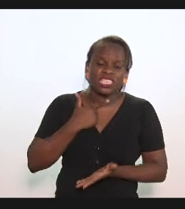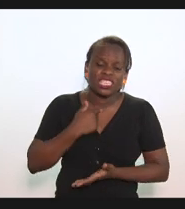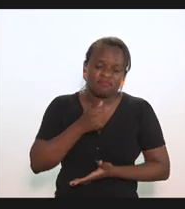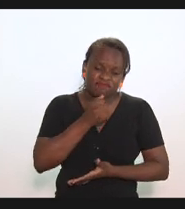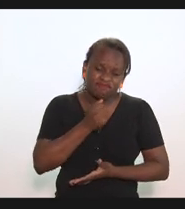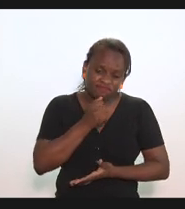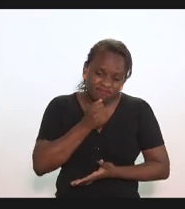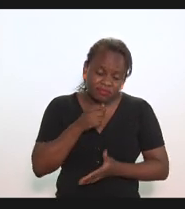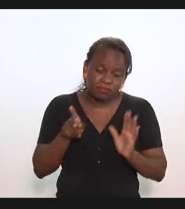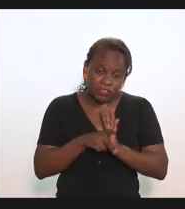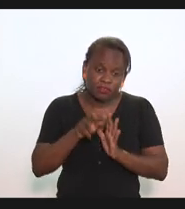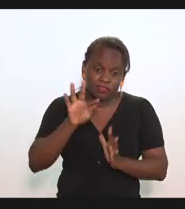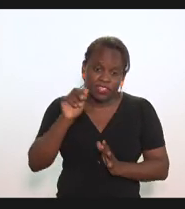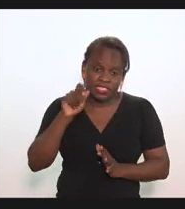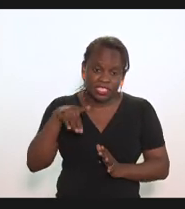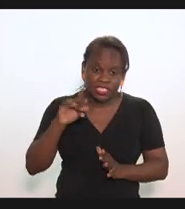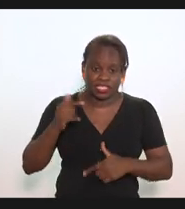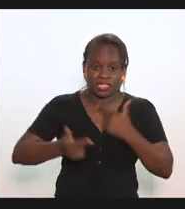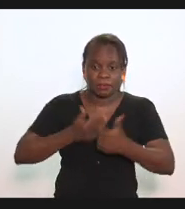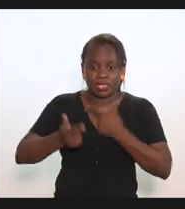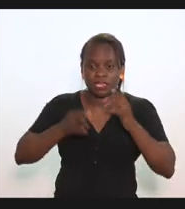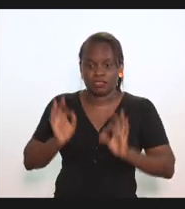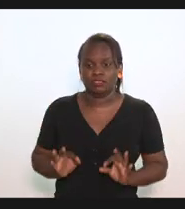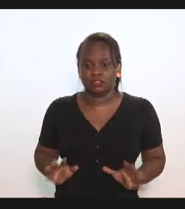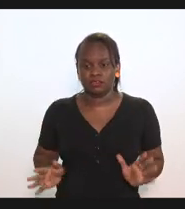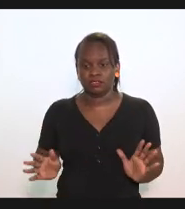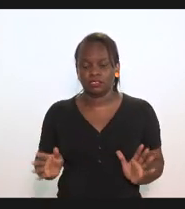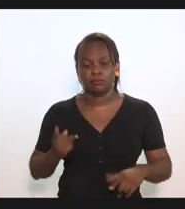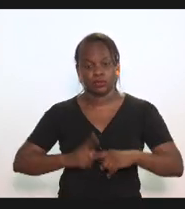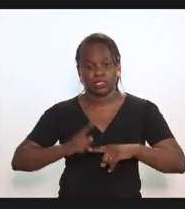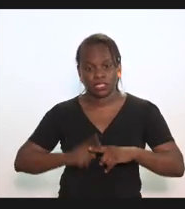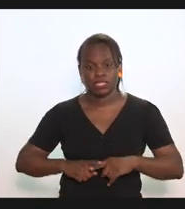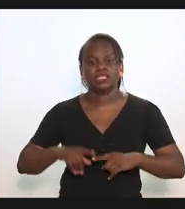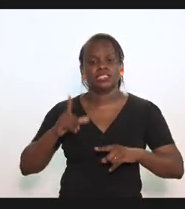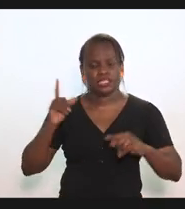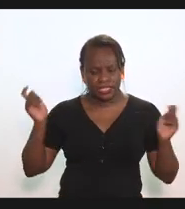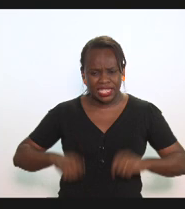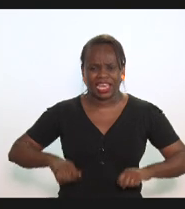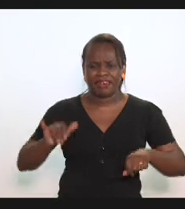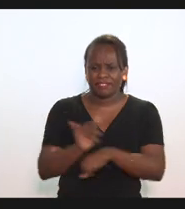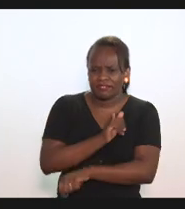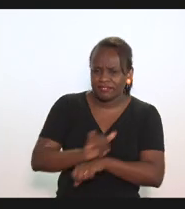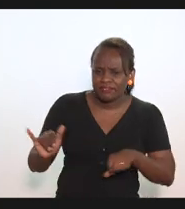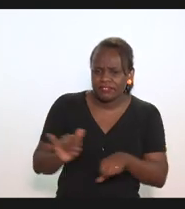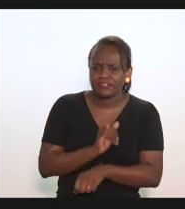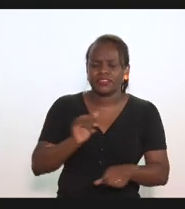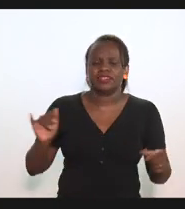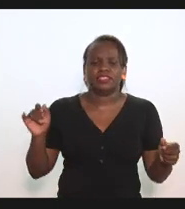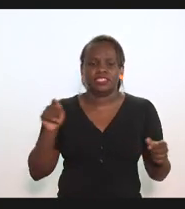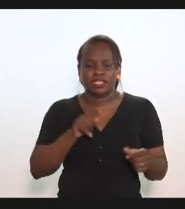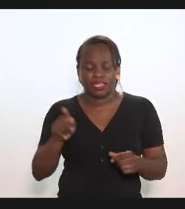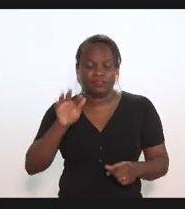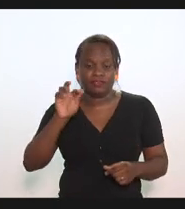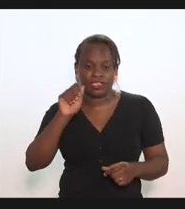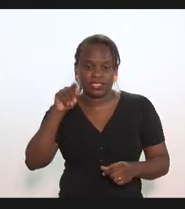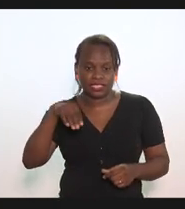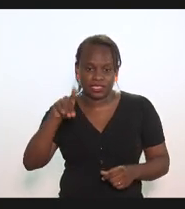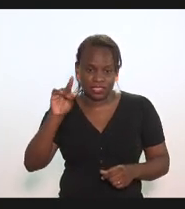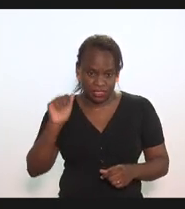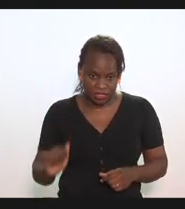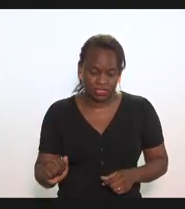da fazenda em trabalhar efetivamente porque há mecanismos sim da fazenda